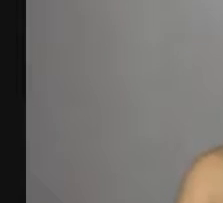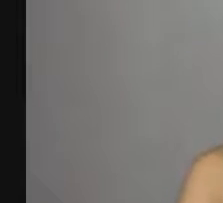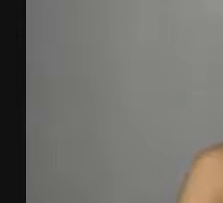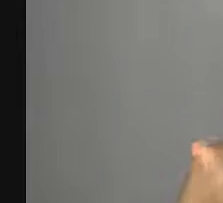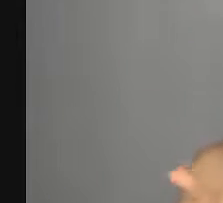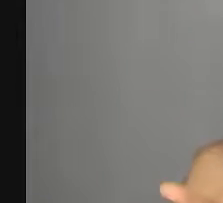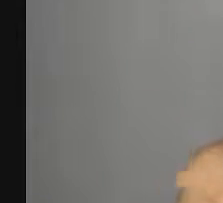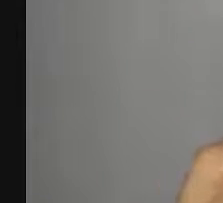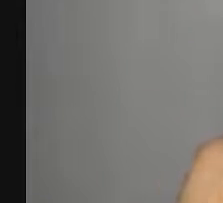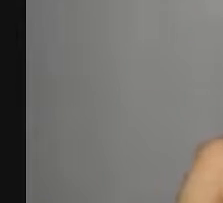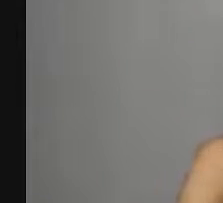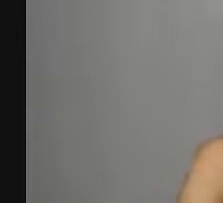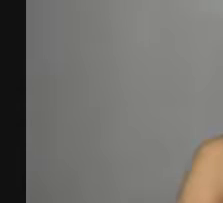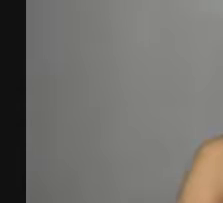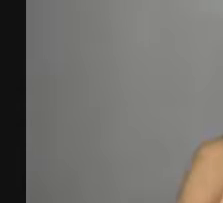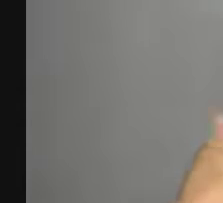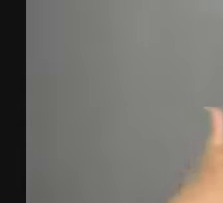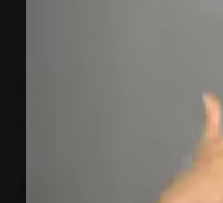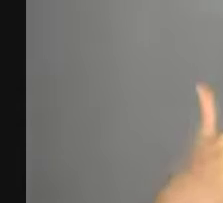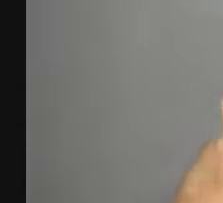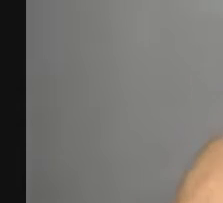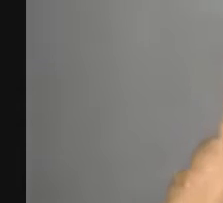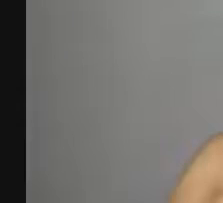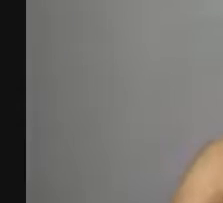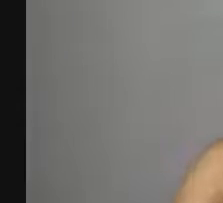novidades no meio do caminho aí.